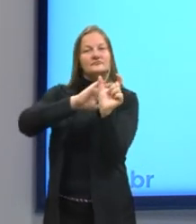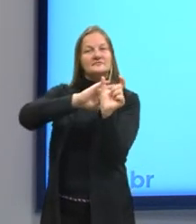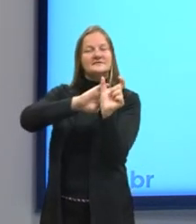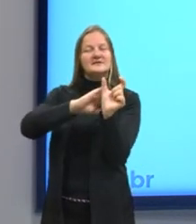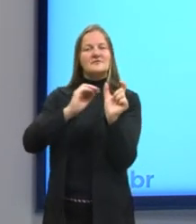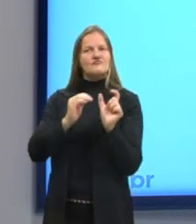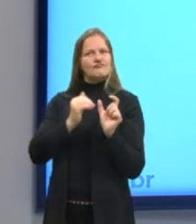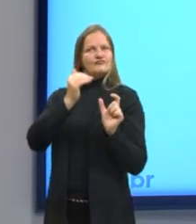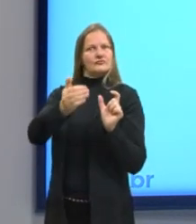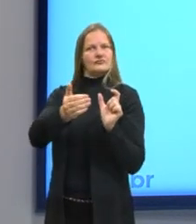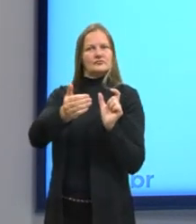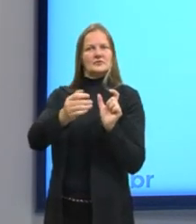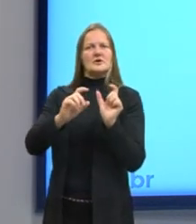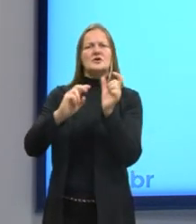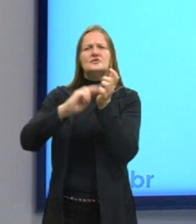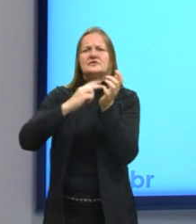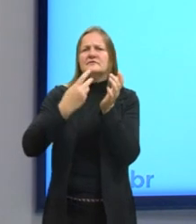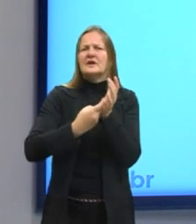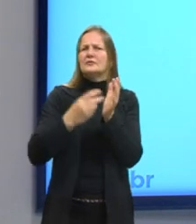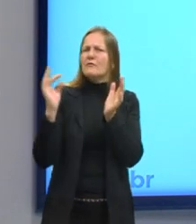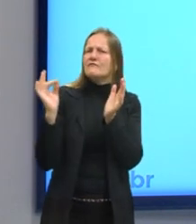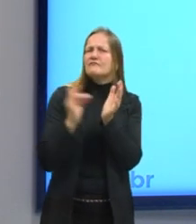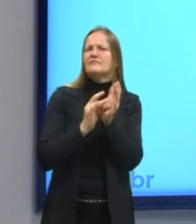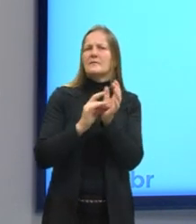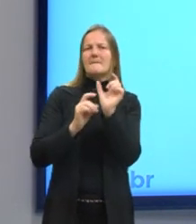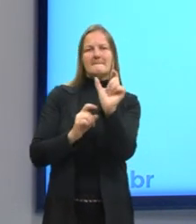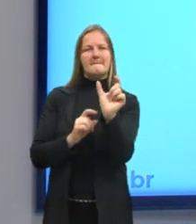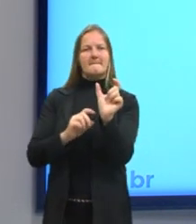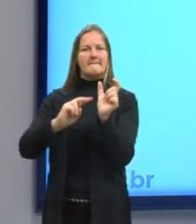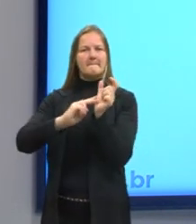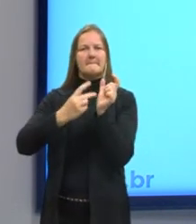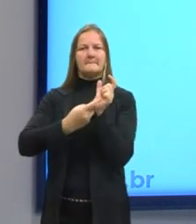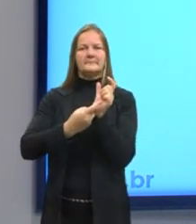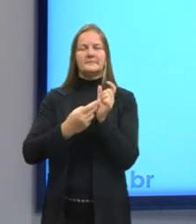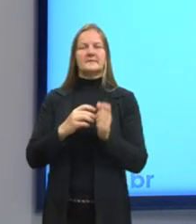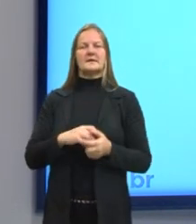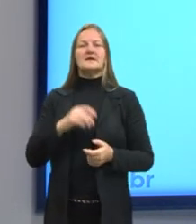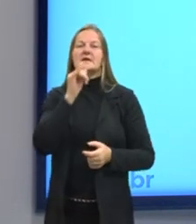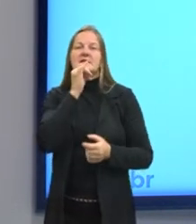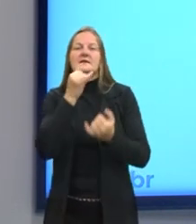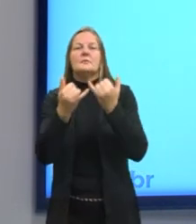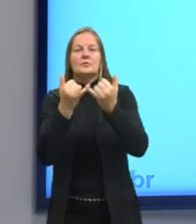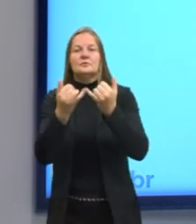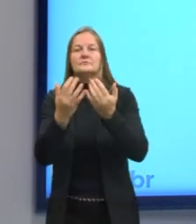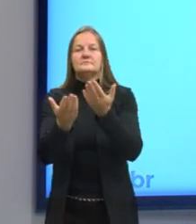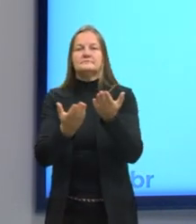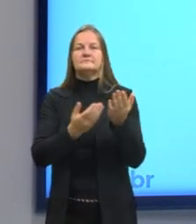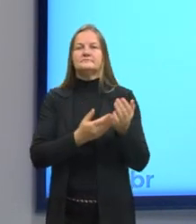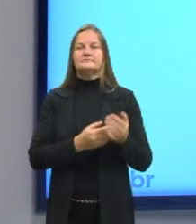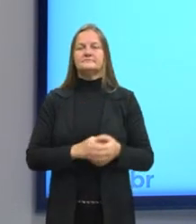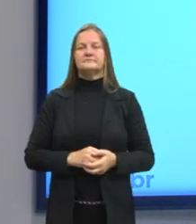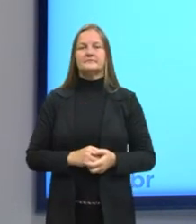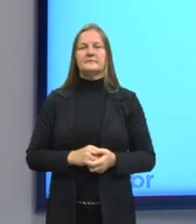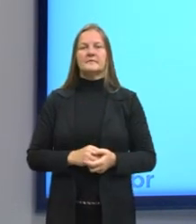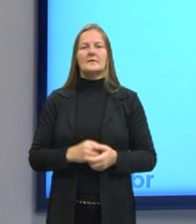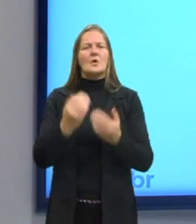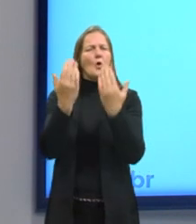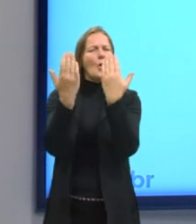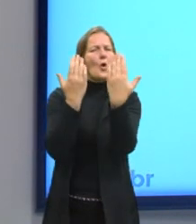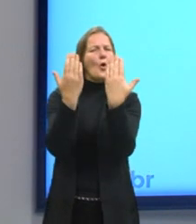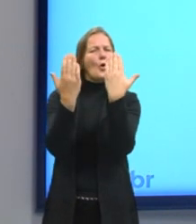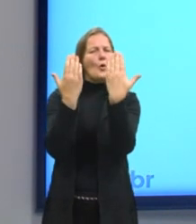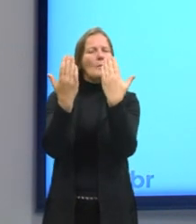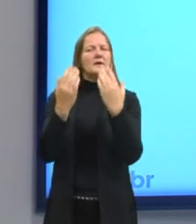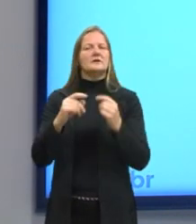extrapola o significado original das palavras. São exemplos desse tipo de figuras. A comparação,